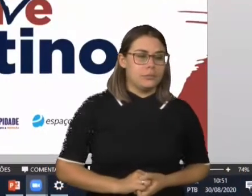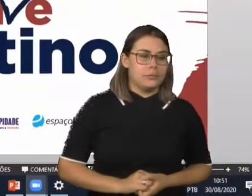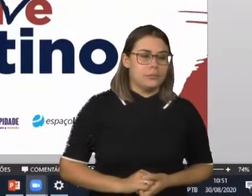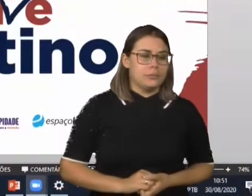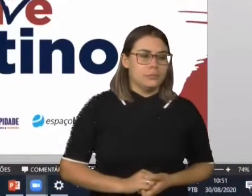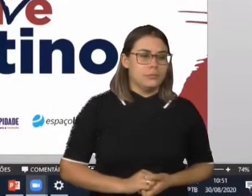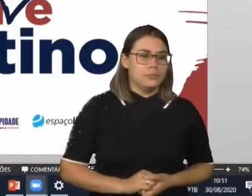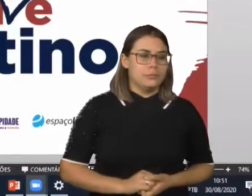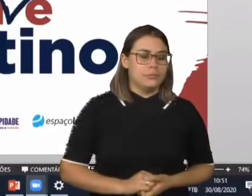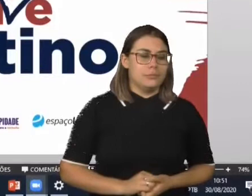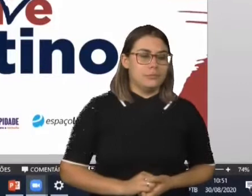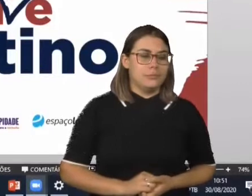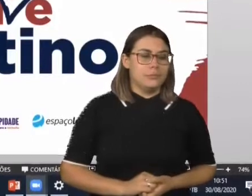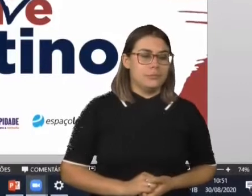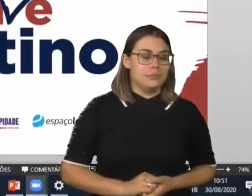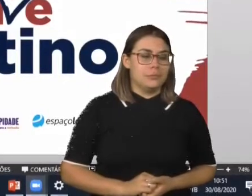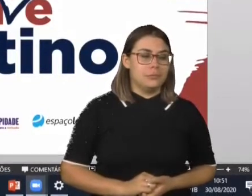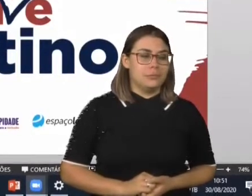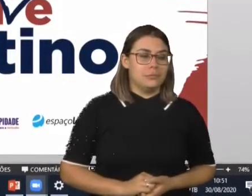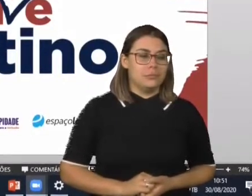Ótimo. Tudo pronto, então. Vamos lá.